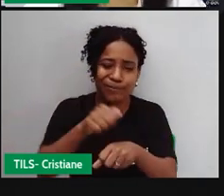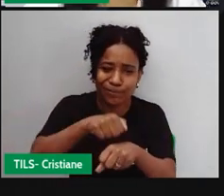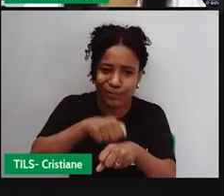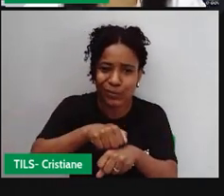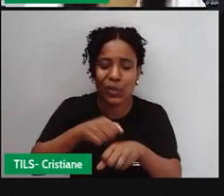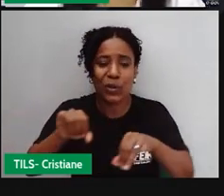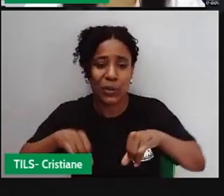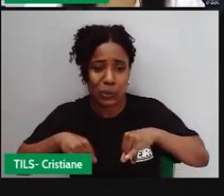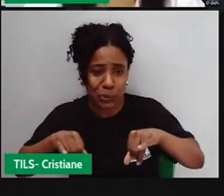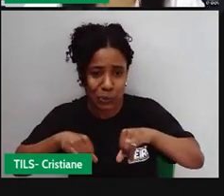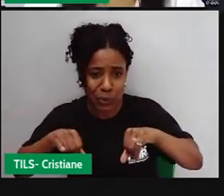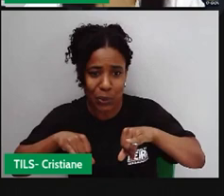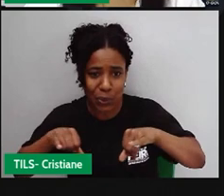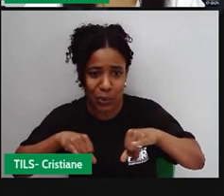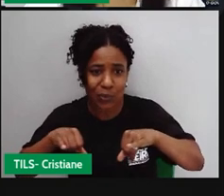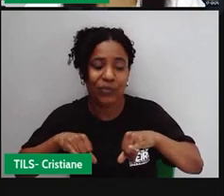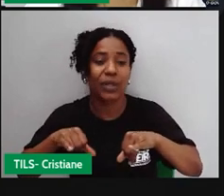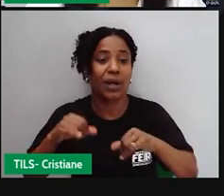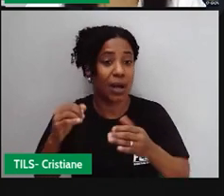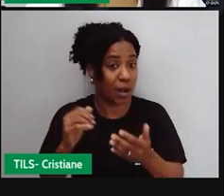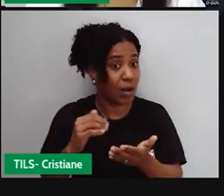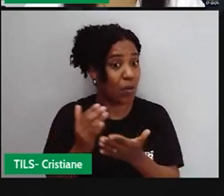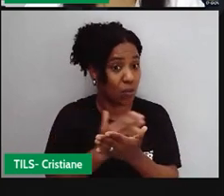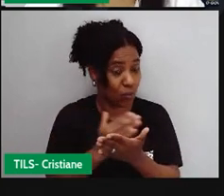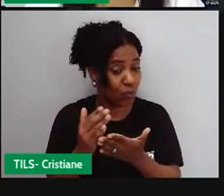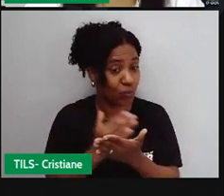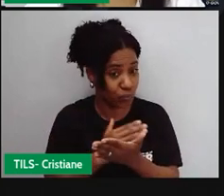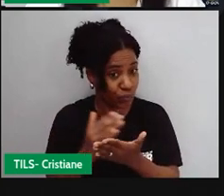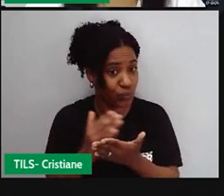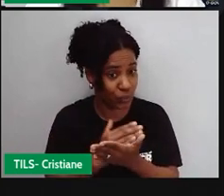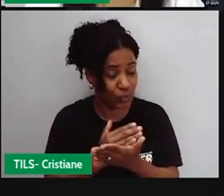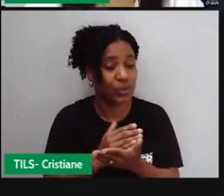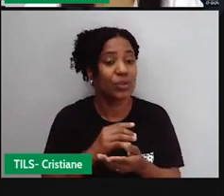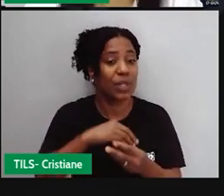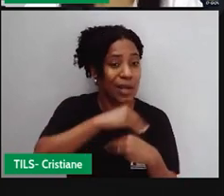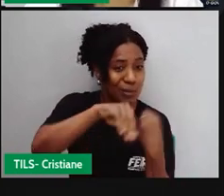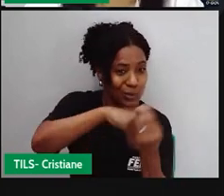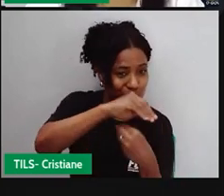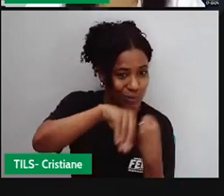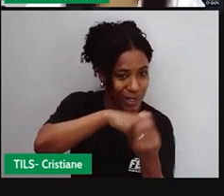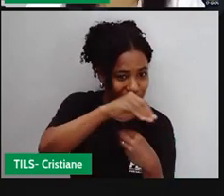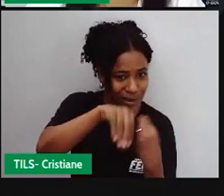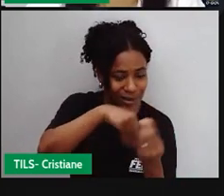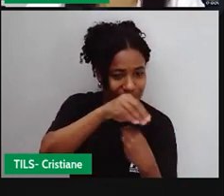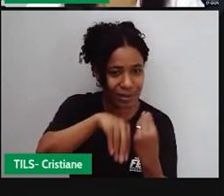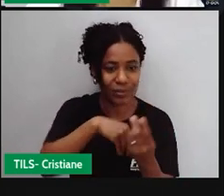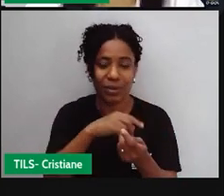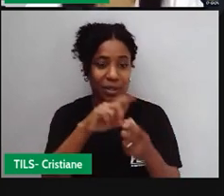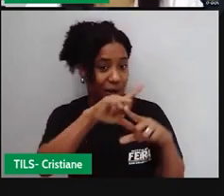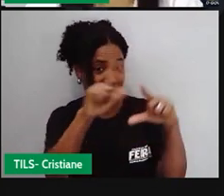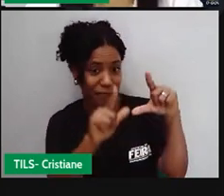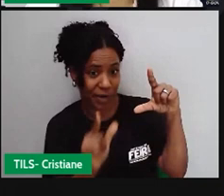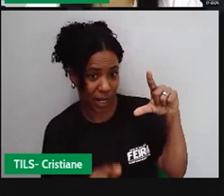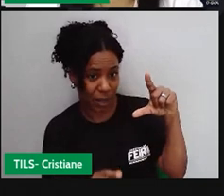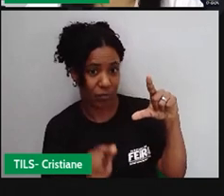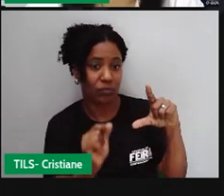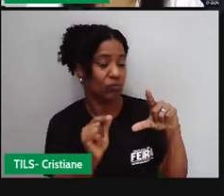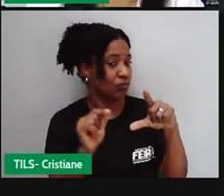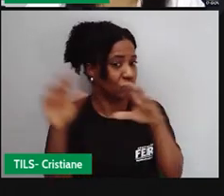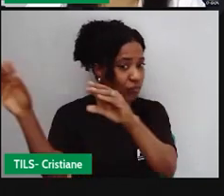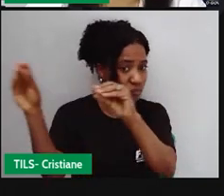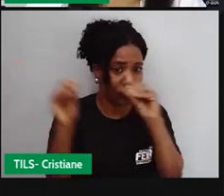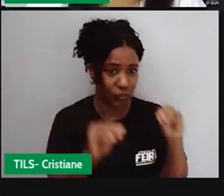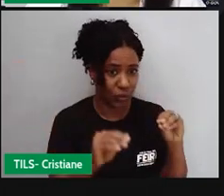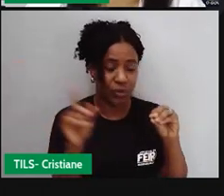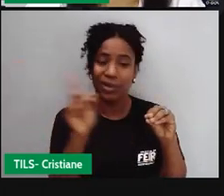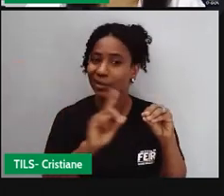alguns já descendentes aí, né? Da miscigenação, da mistura entre os africanos e também os europeus e